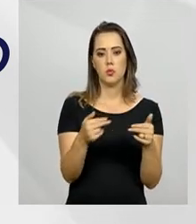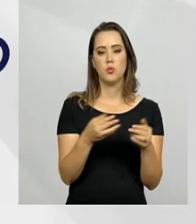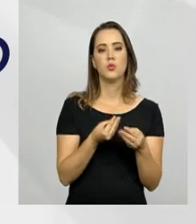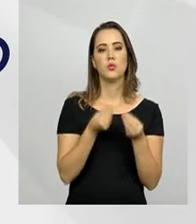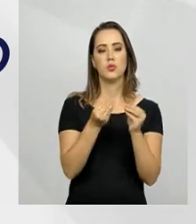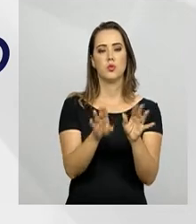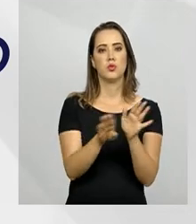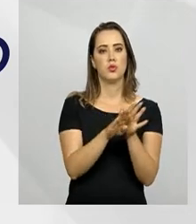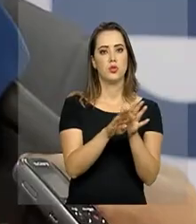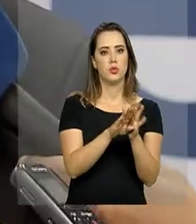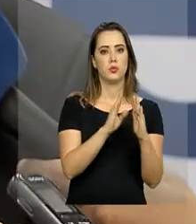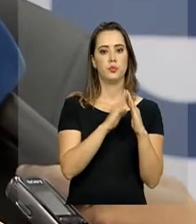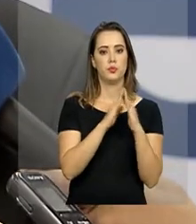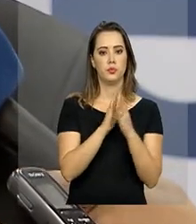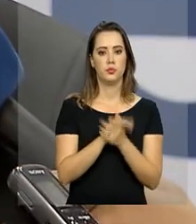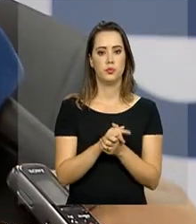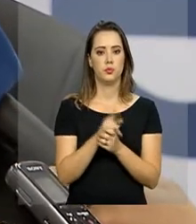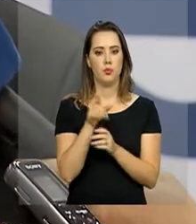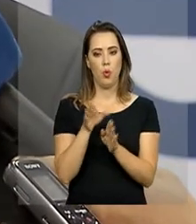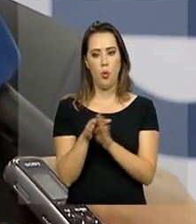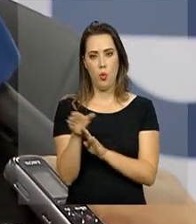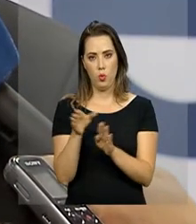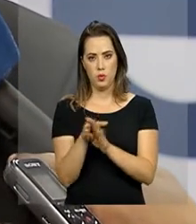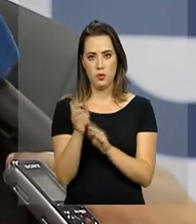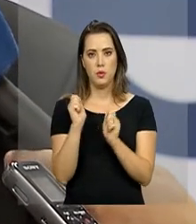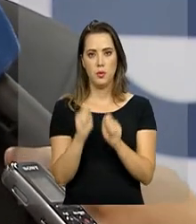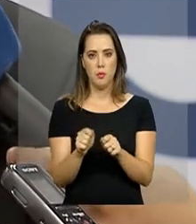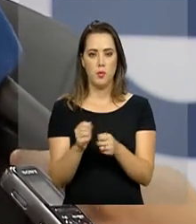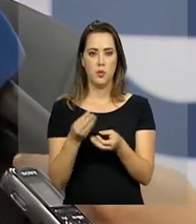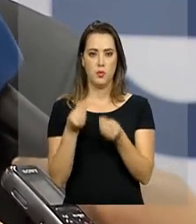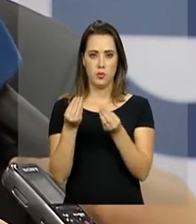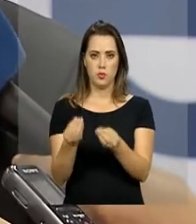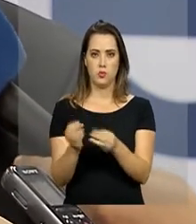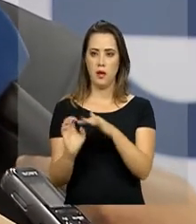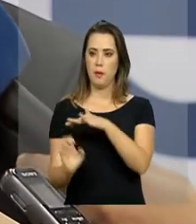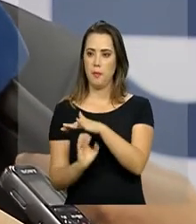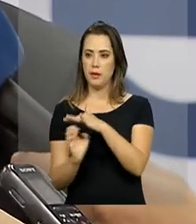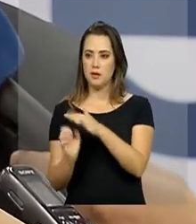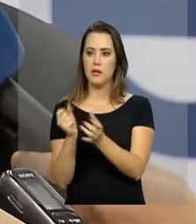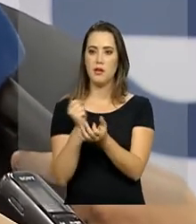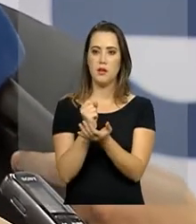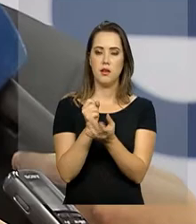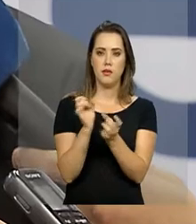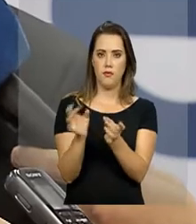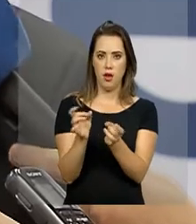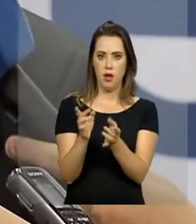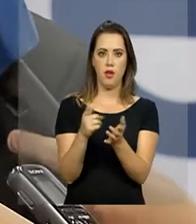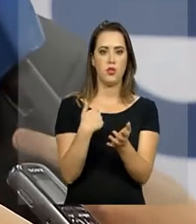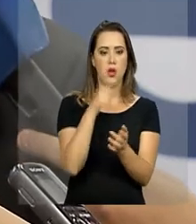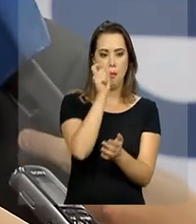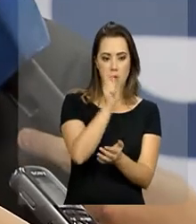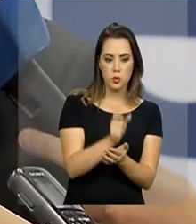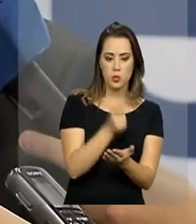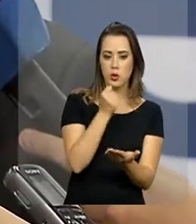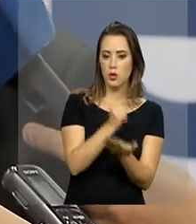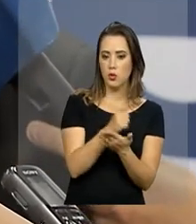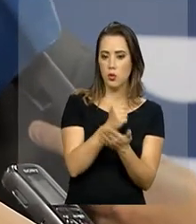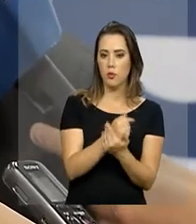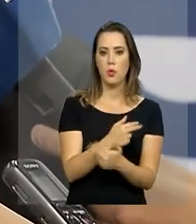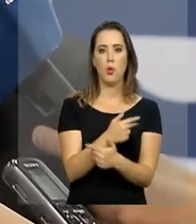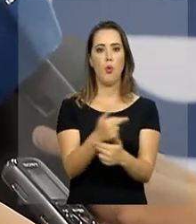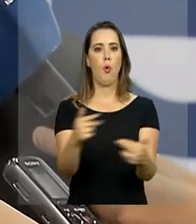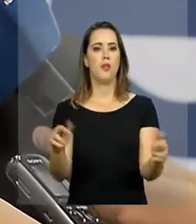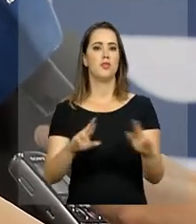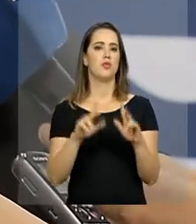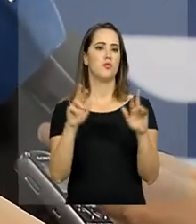é enviado ao destino. Uma dica que eu posso dar ao importador, ao consumidor, em vez dele comprar diversos